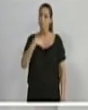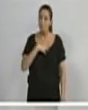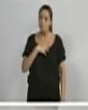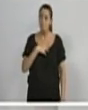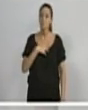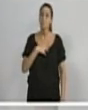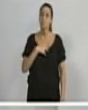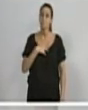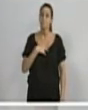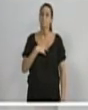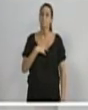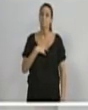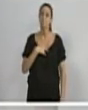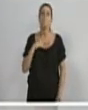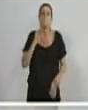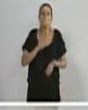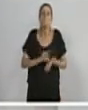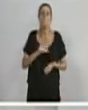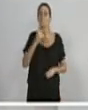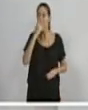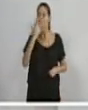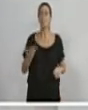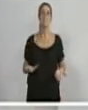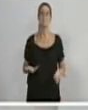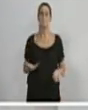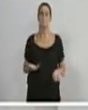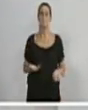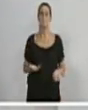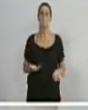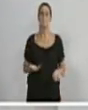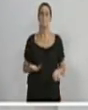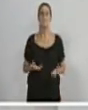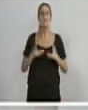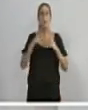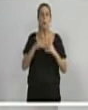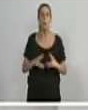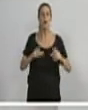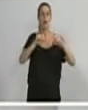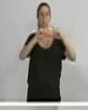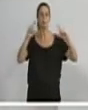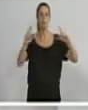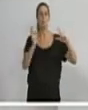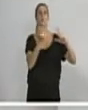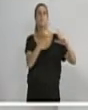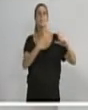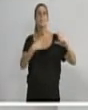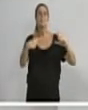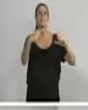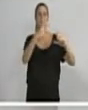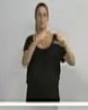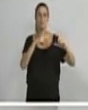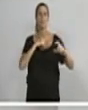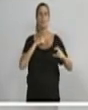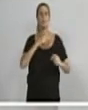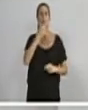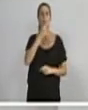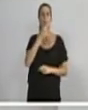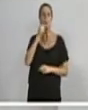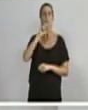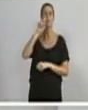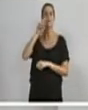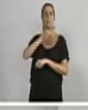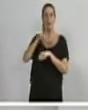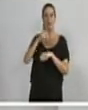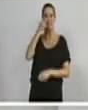estar... Ele é retratado por uma charge do jornal Charlie Hebdo. Aquele que aconteceu o atentado